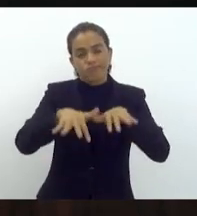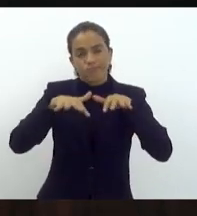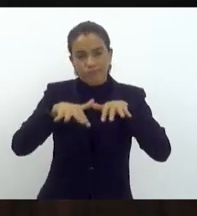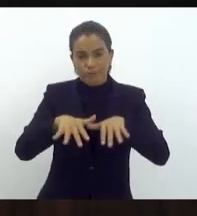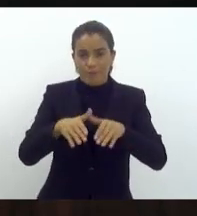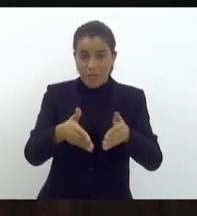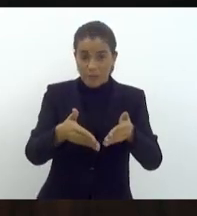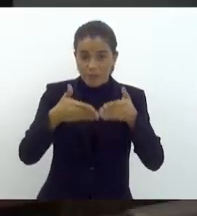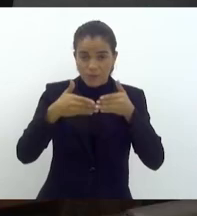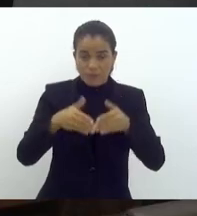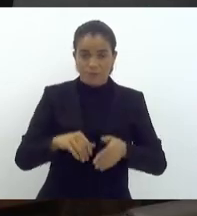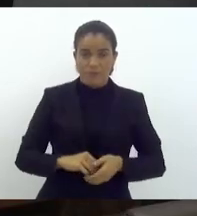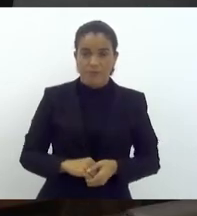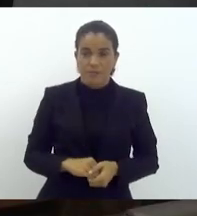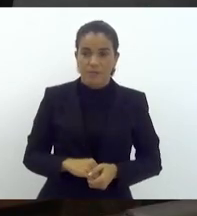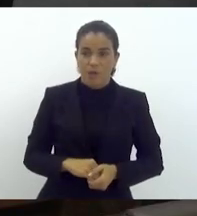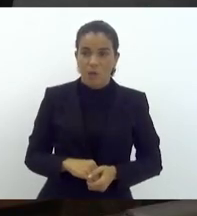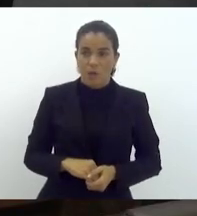Está suspensa a sessão. deputado Carlinho BNH. Carlinho Carlinho BNH.